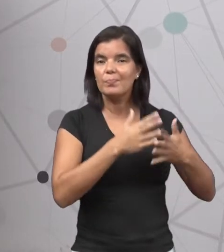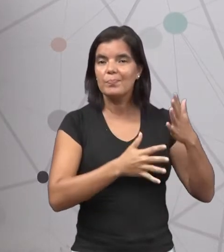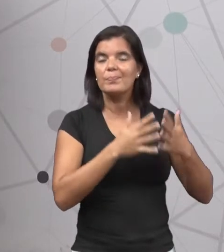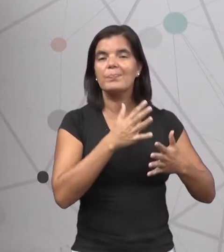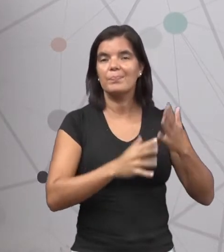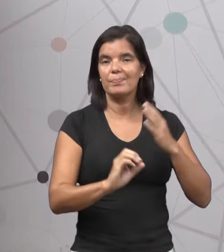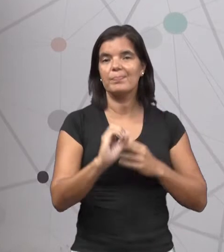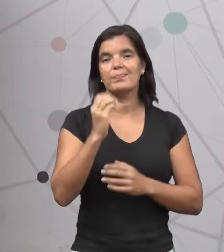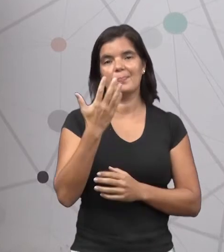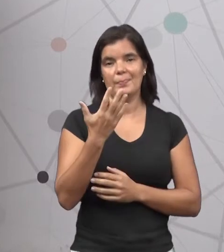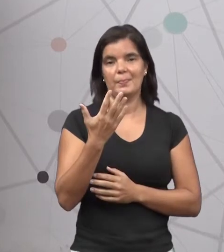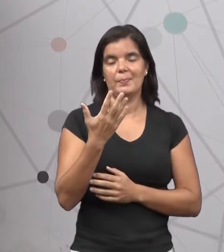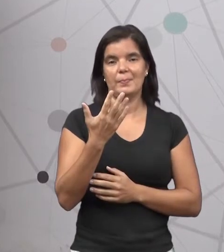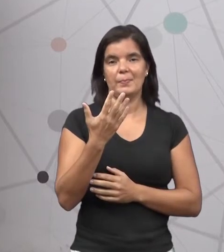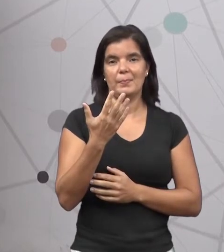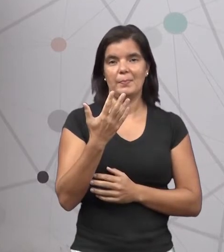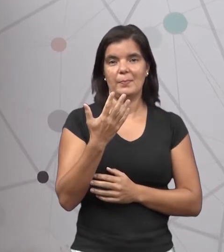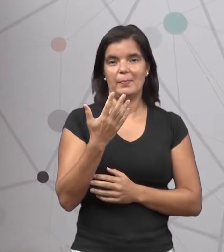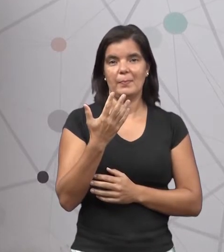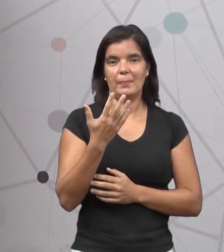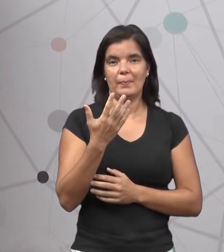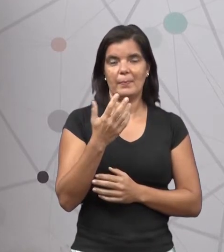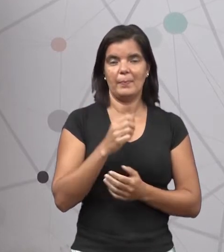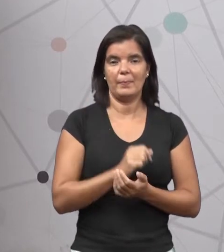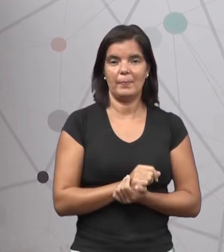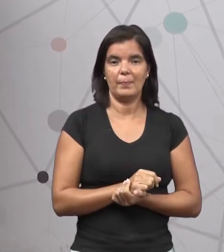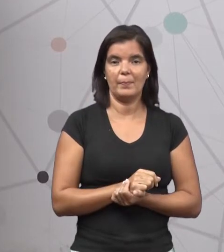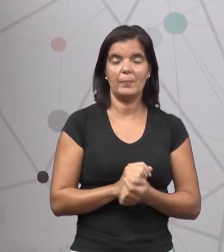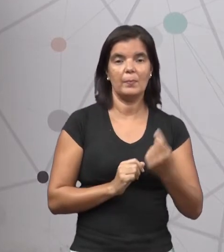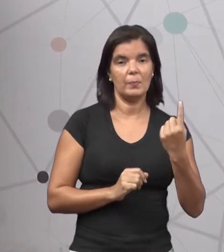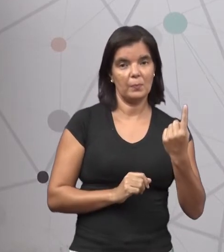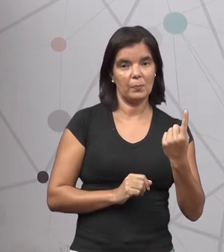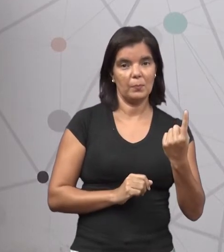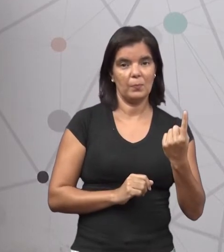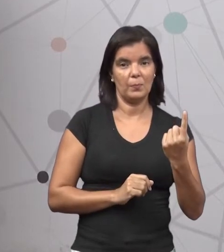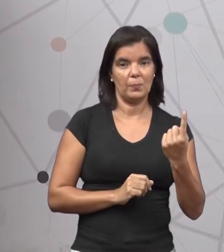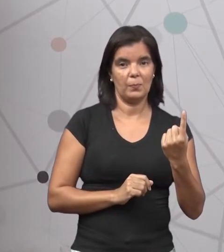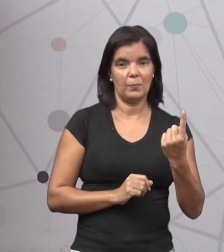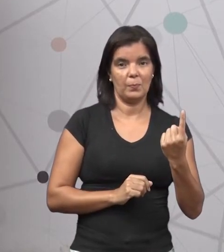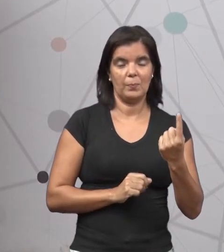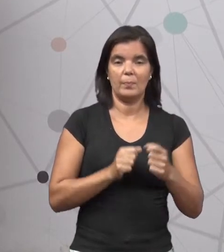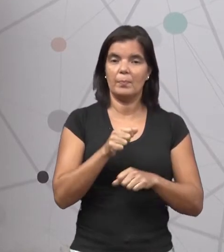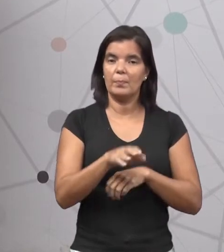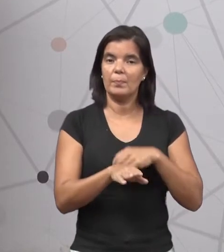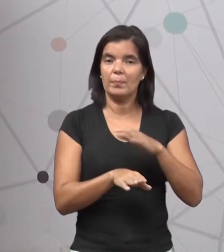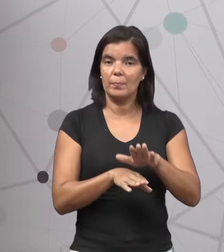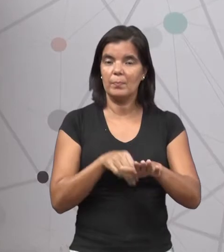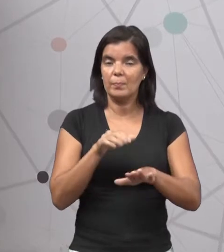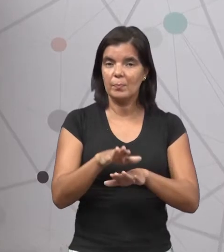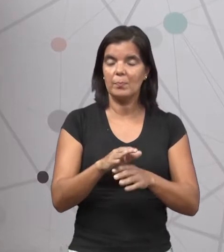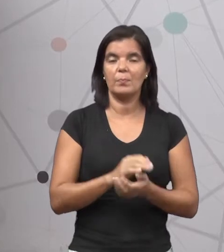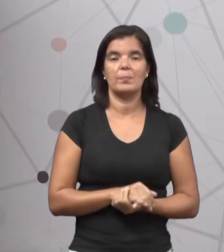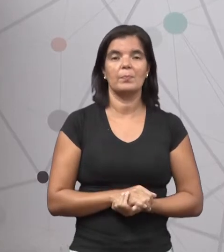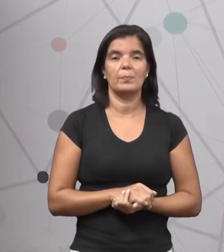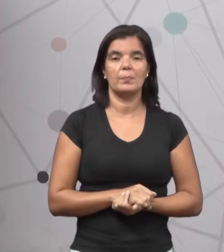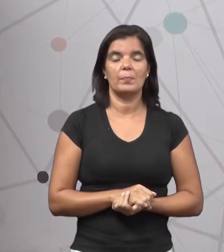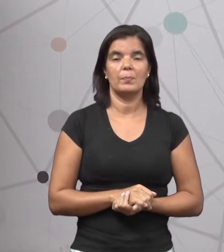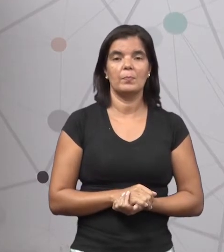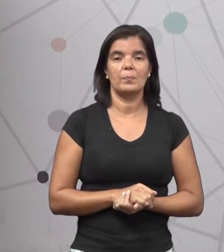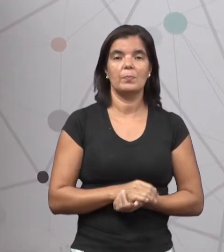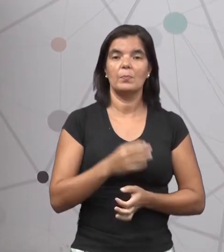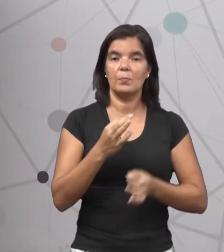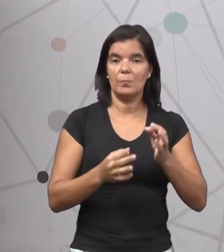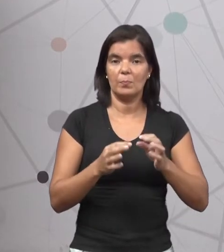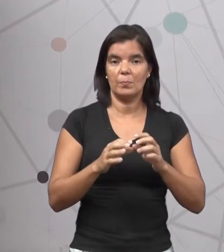estava acontecendo De um medir Pelos seus passos O juiz